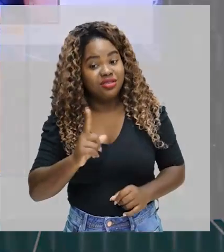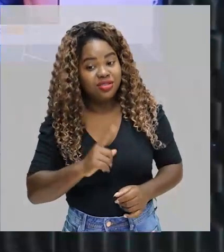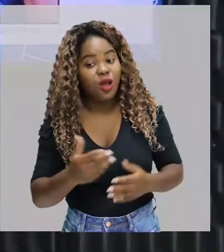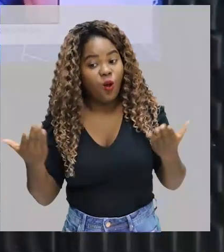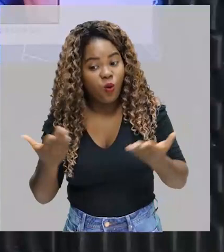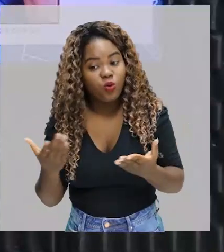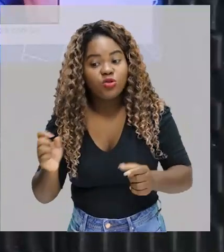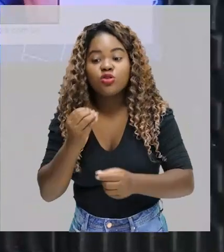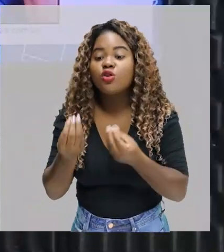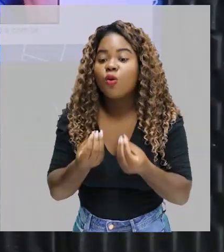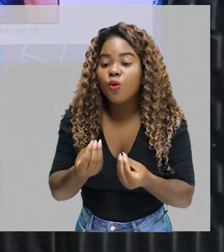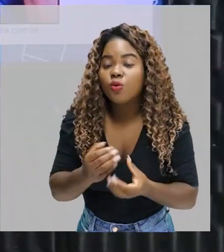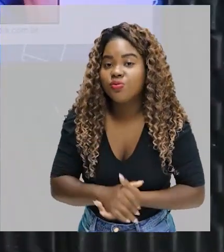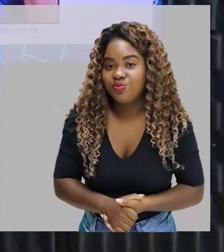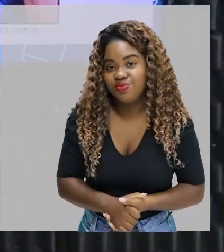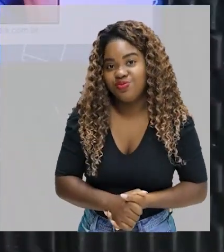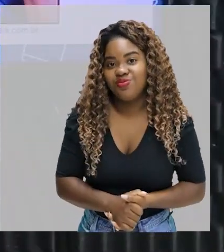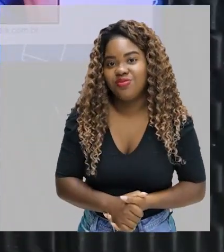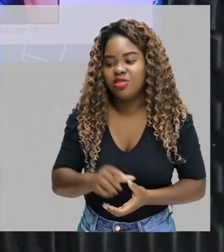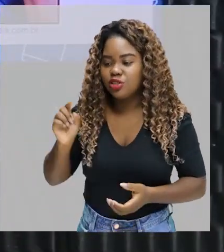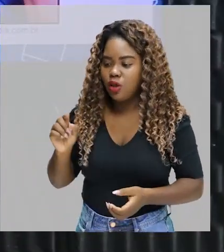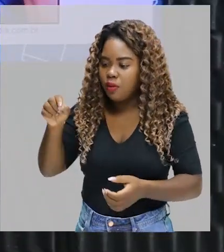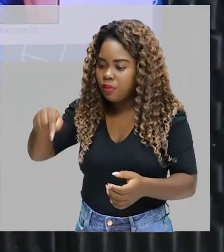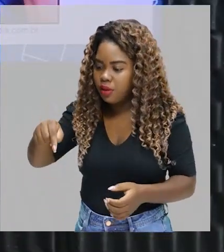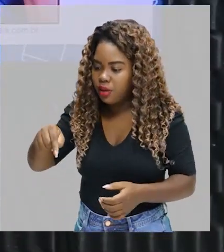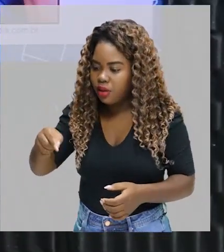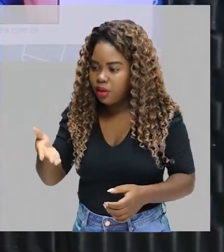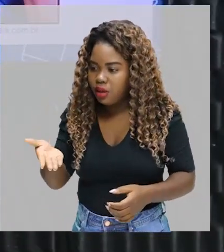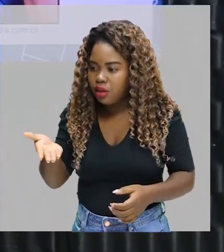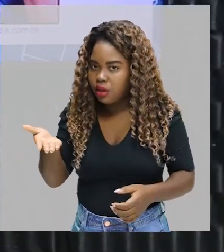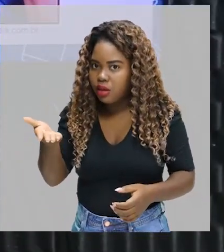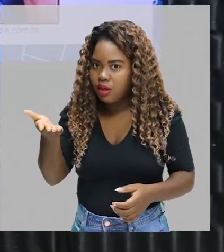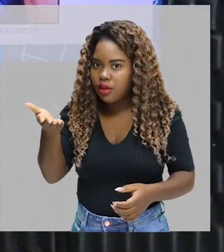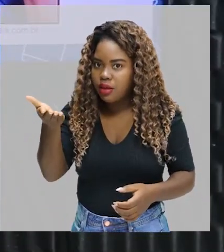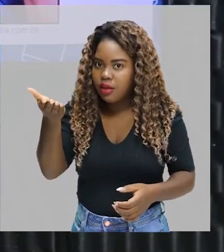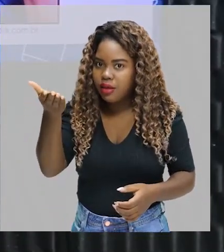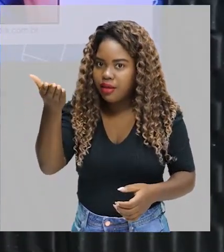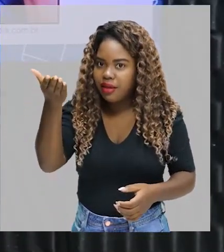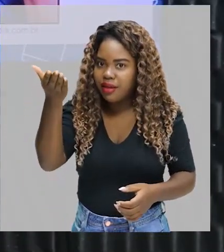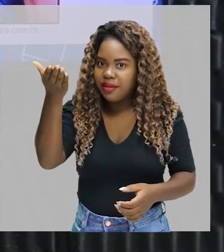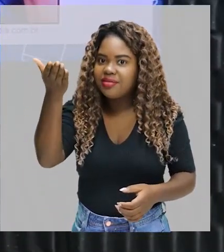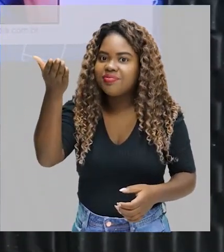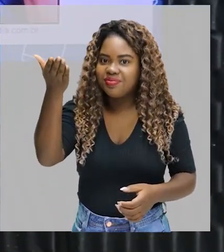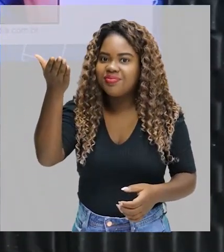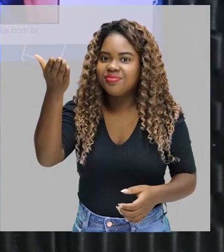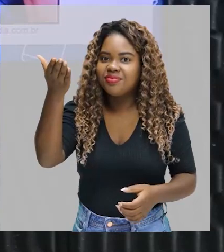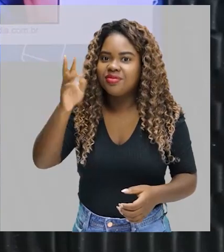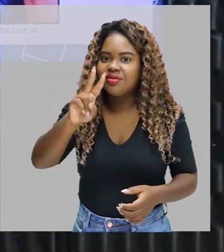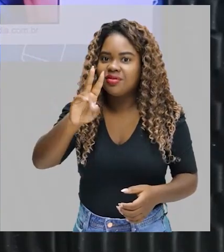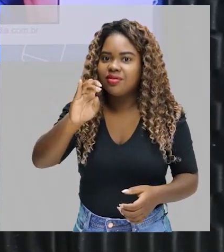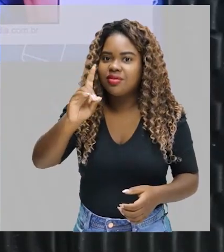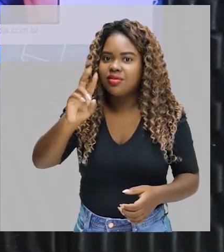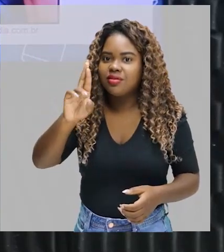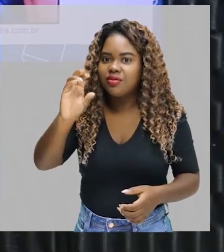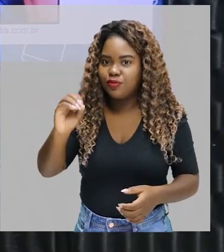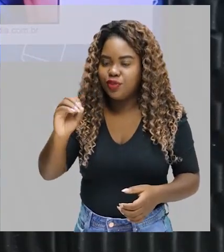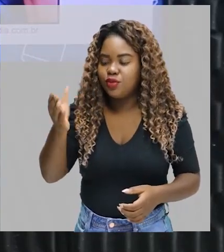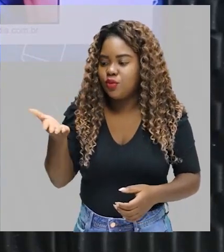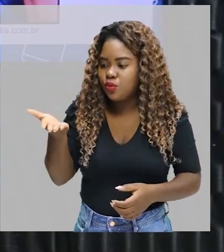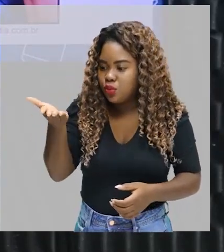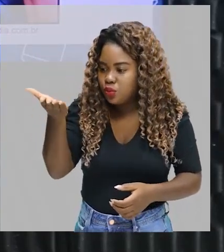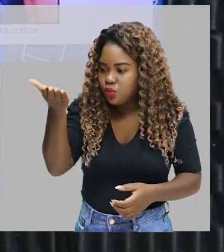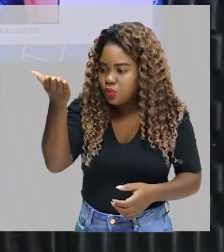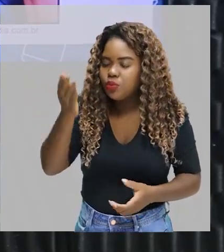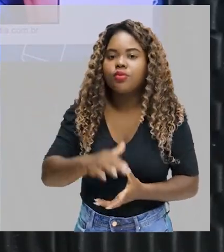ali. Hoje em dia, como é que acontece? Você apenas aperta um botão. Apertou o botão, o vidro baixou, puxou o botão, ele subiu.